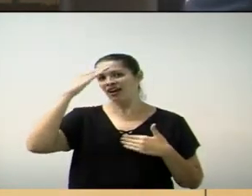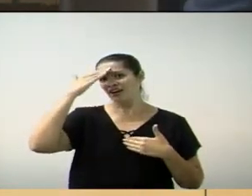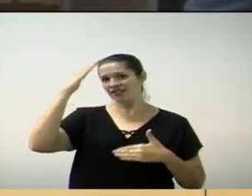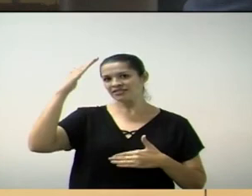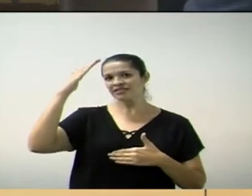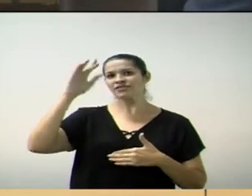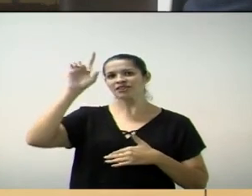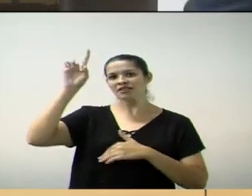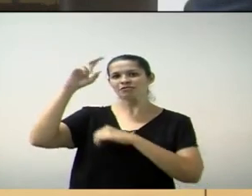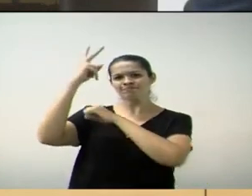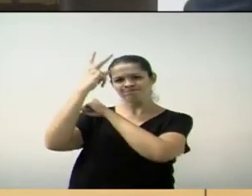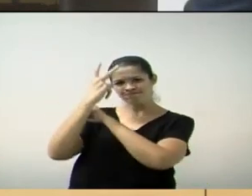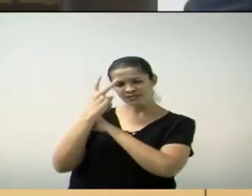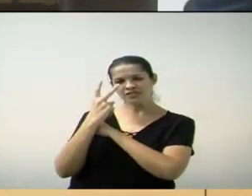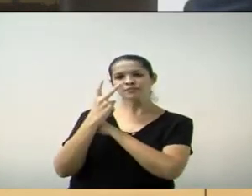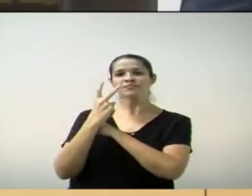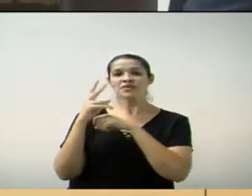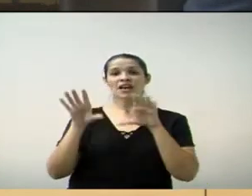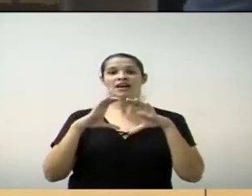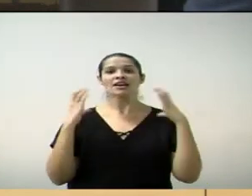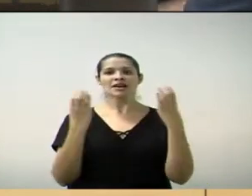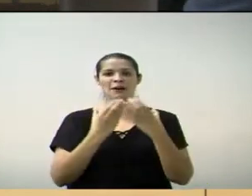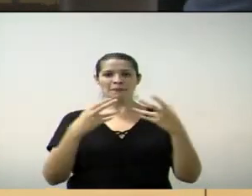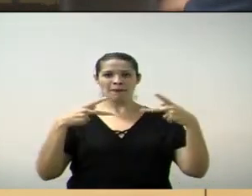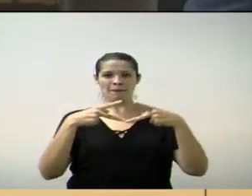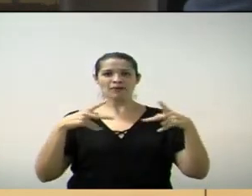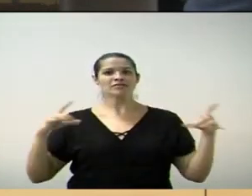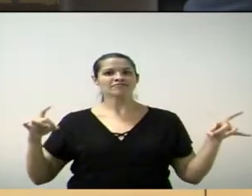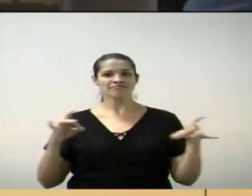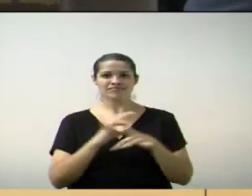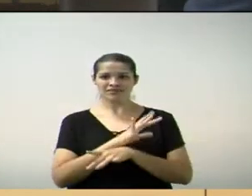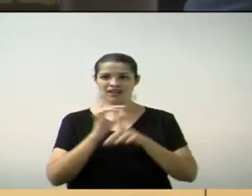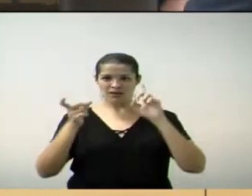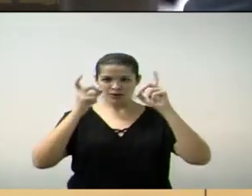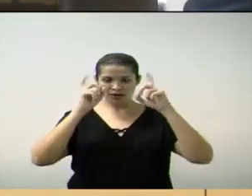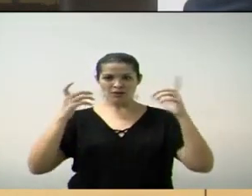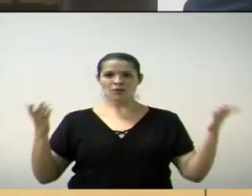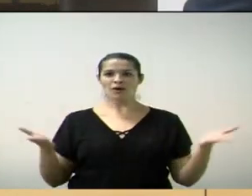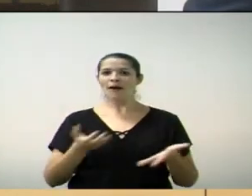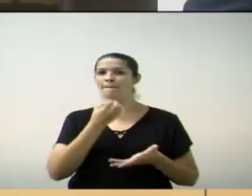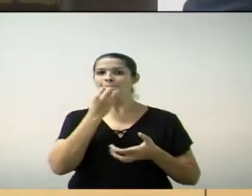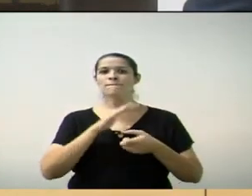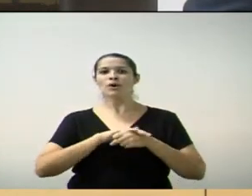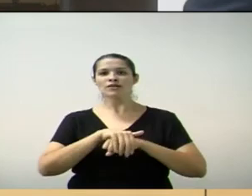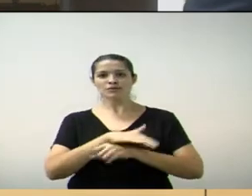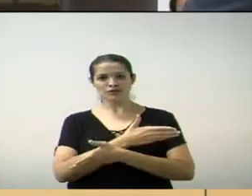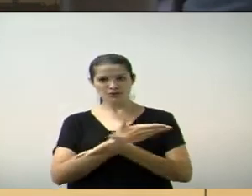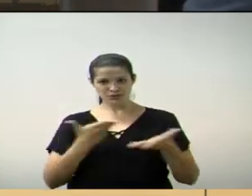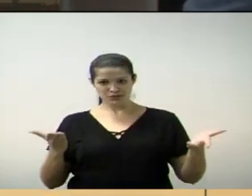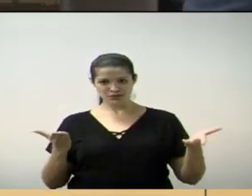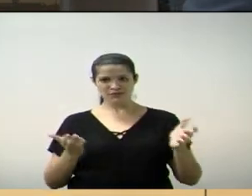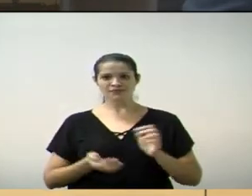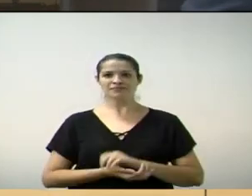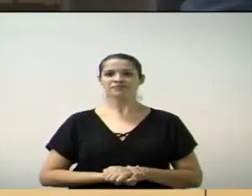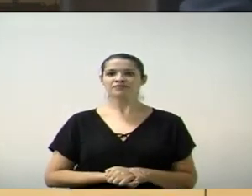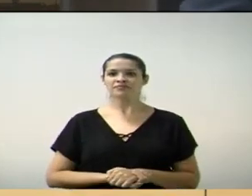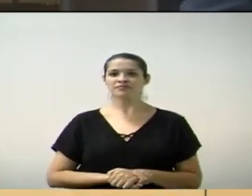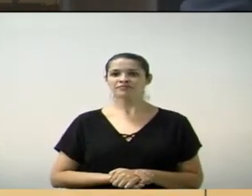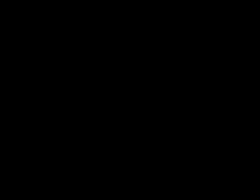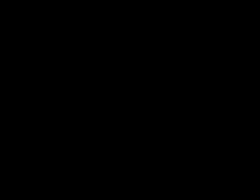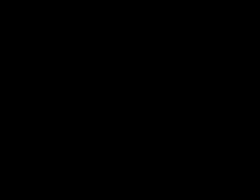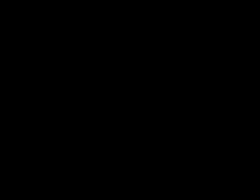proteção de Deus, a Câmara de Paulino encerra os trabalhos desta sessão. Uma boa noite a todos. da oitava